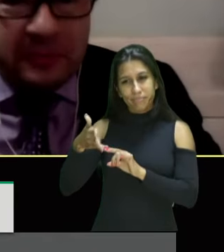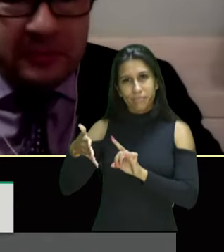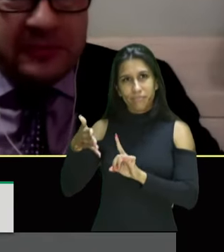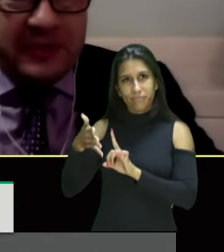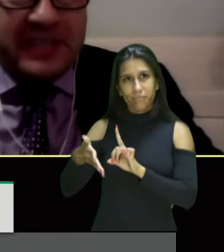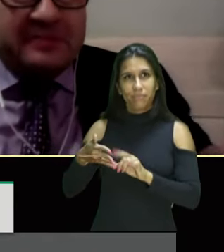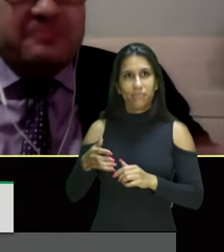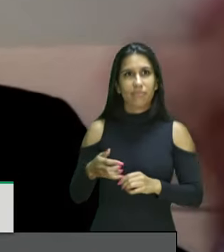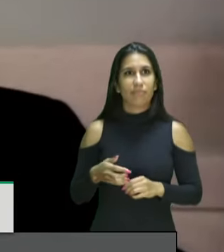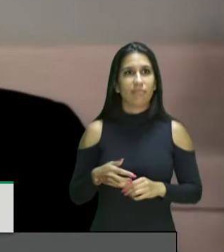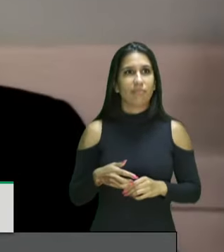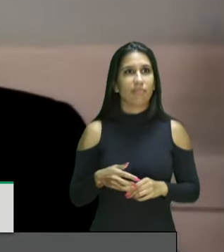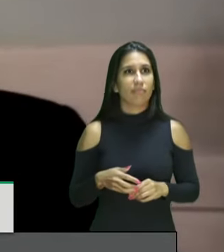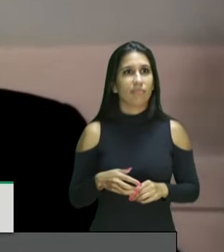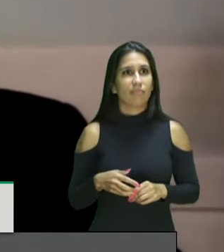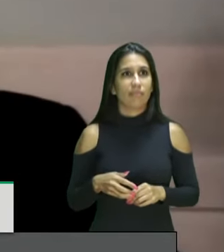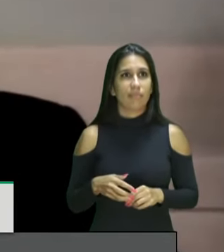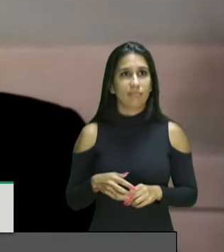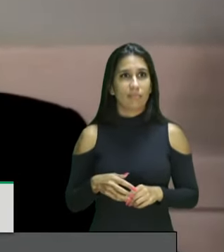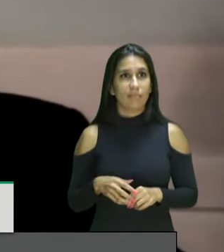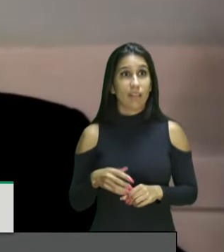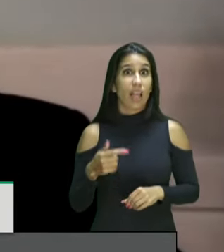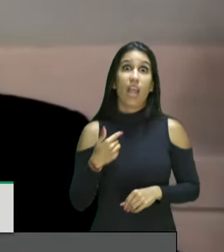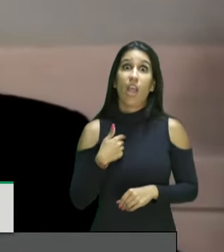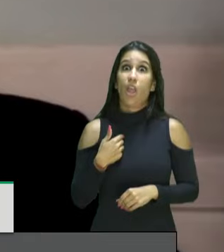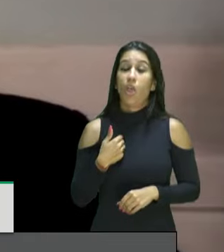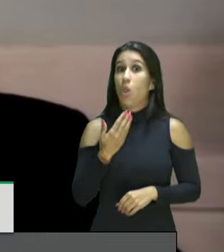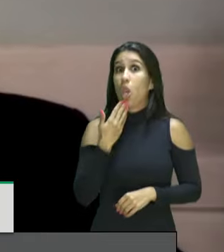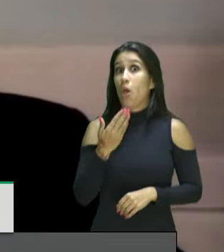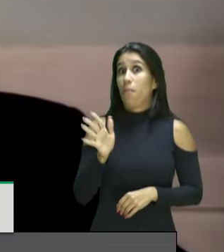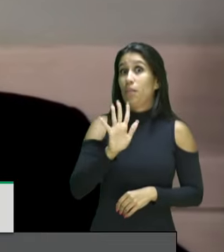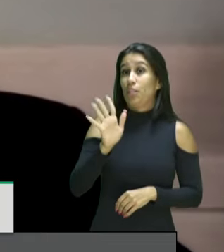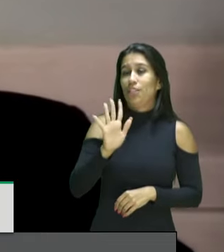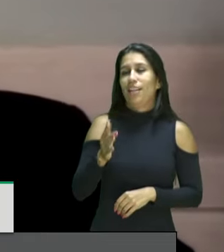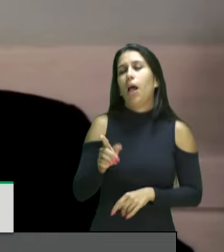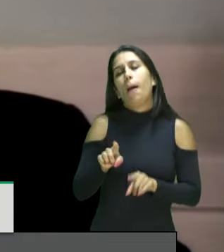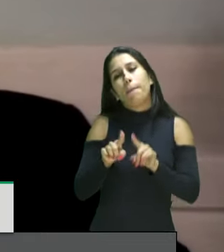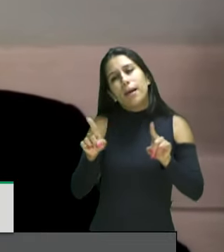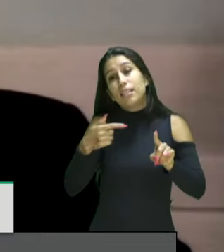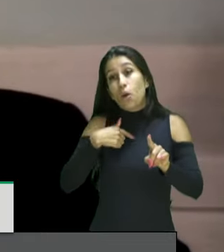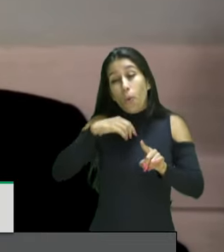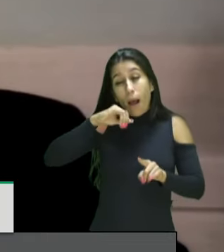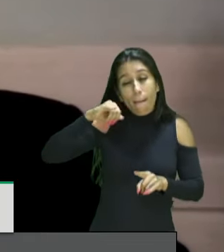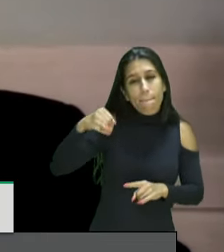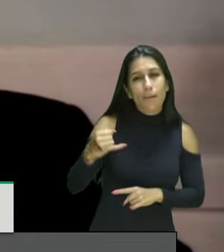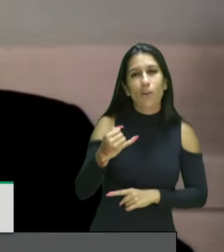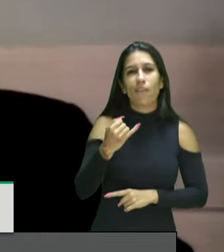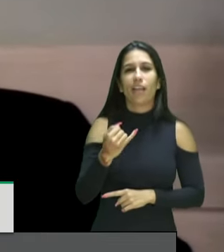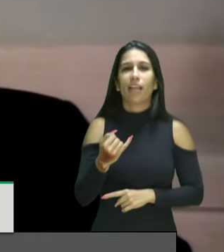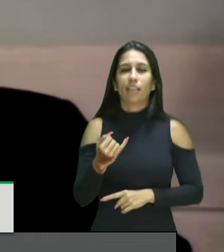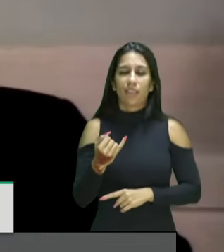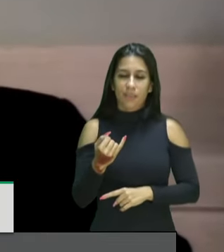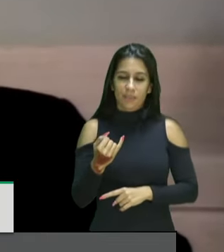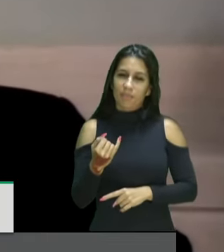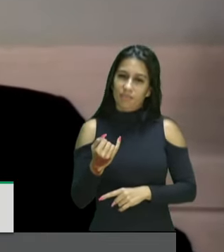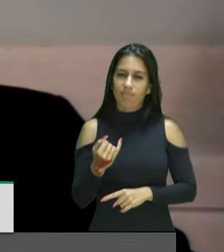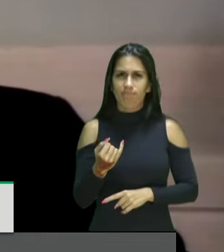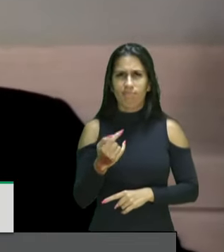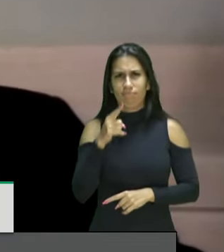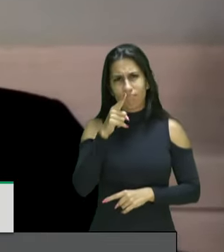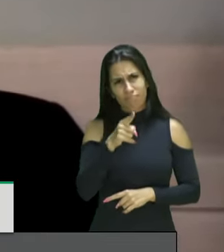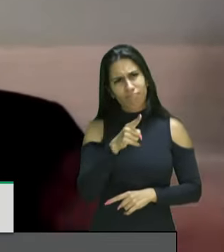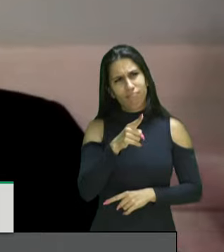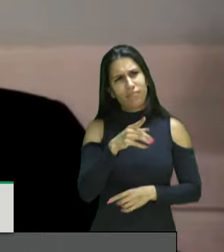pedi mas aproveito então o ensejo para na linha do que o secretário